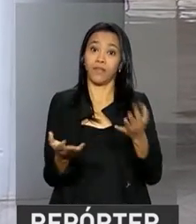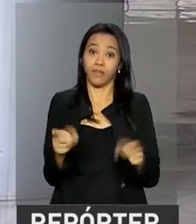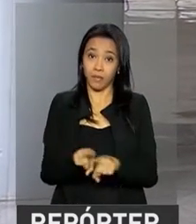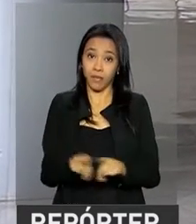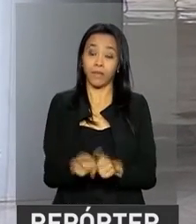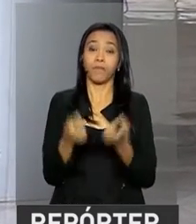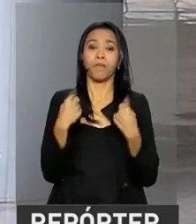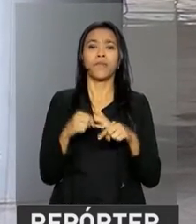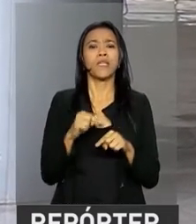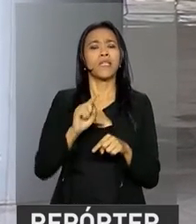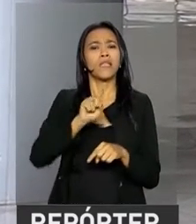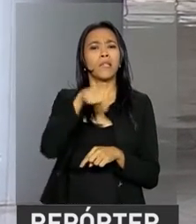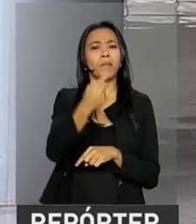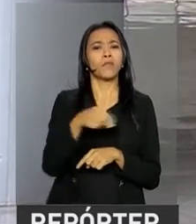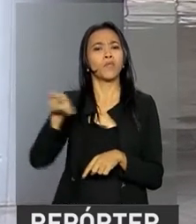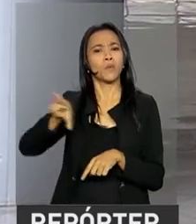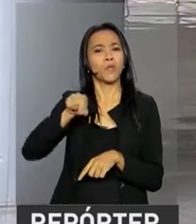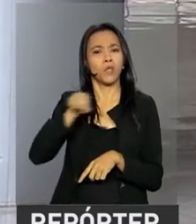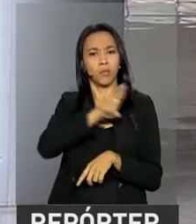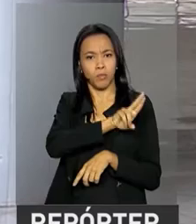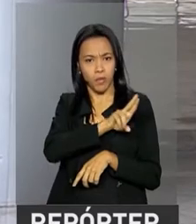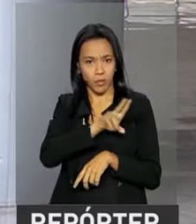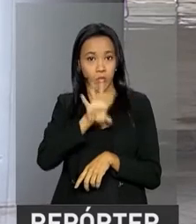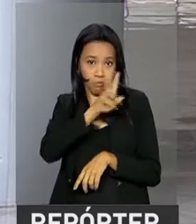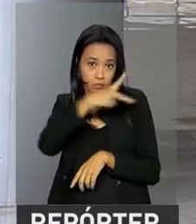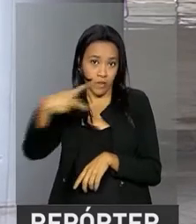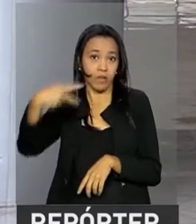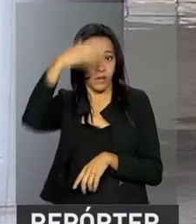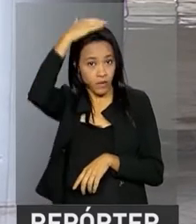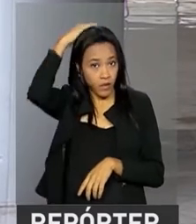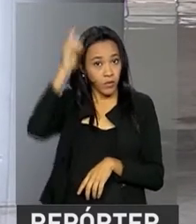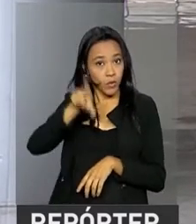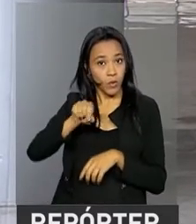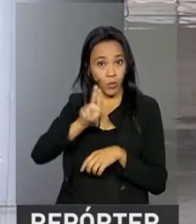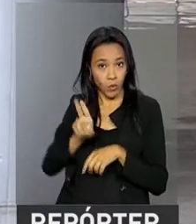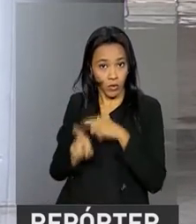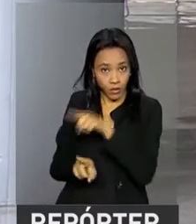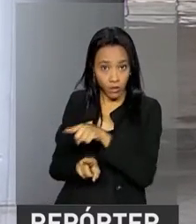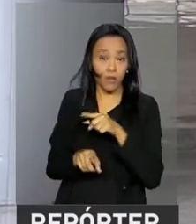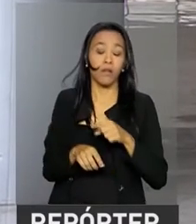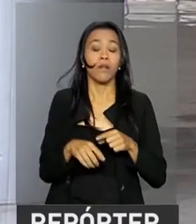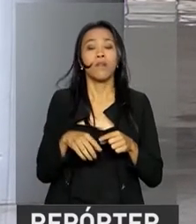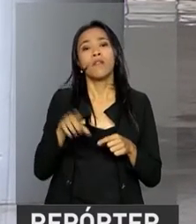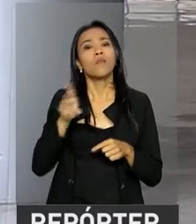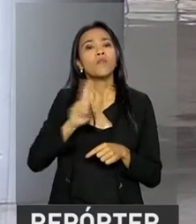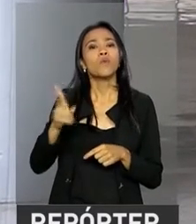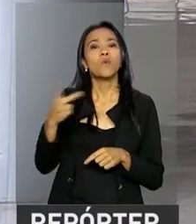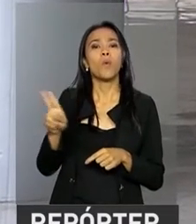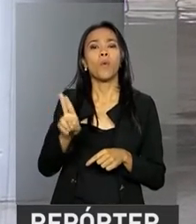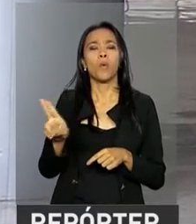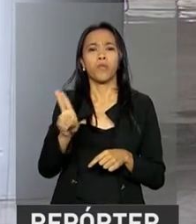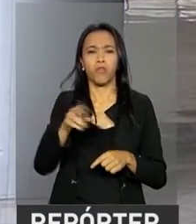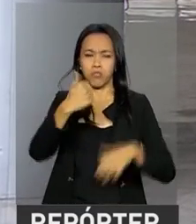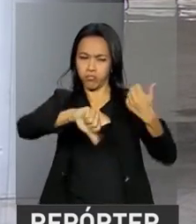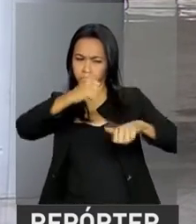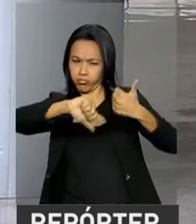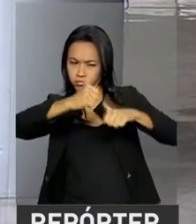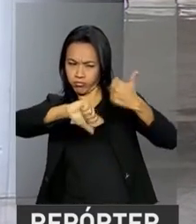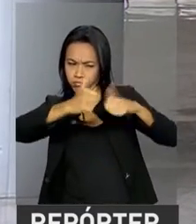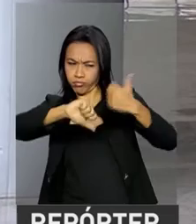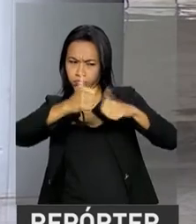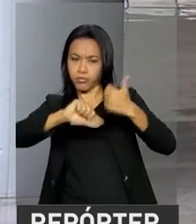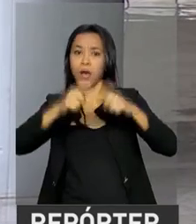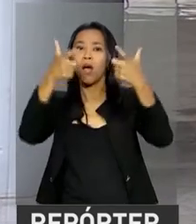Depois de ser indicado, então, pelo presidente Michel Temer para o STF, Alexandre de Moraes teve seu nome sabatinado e aprovado